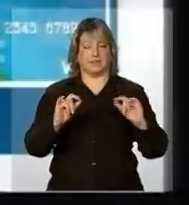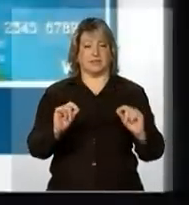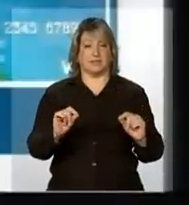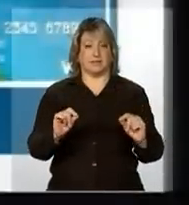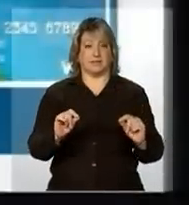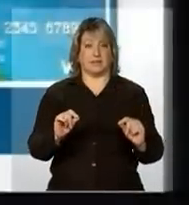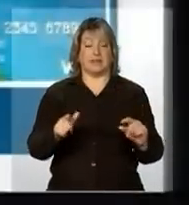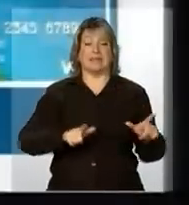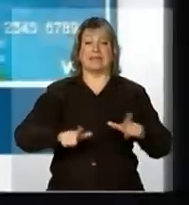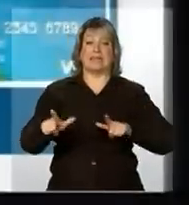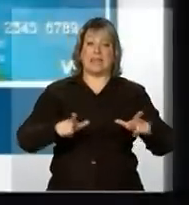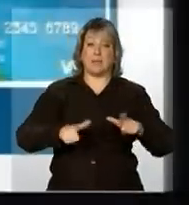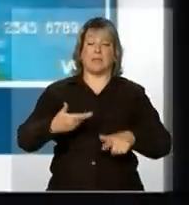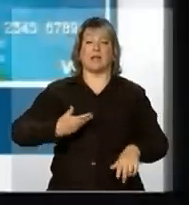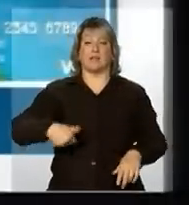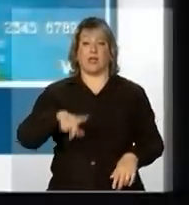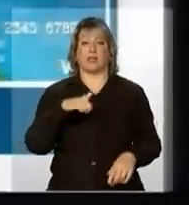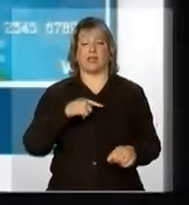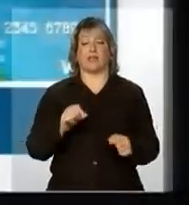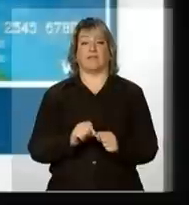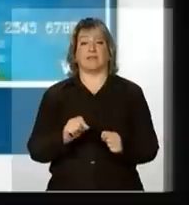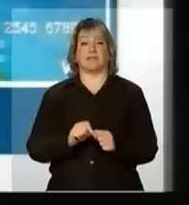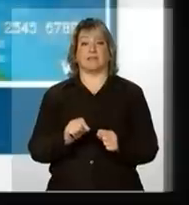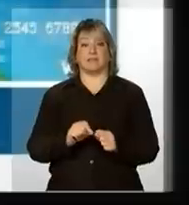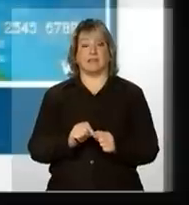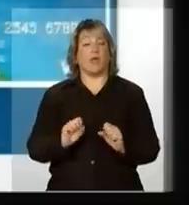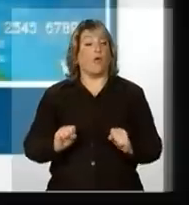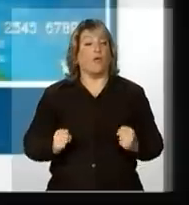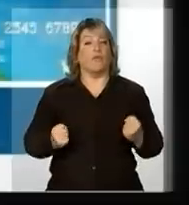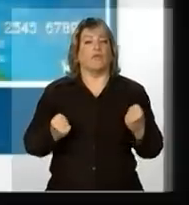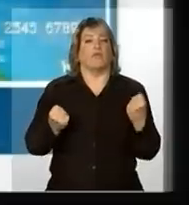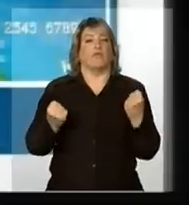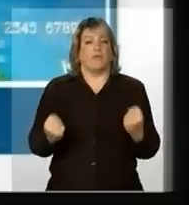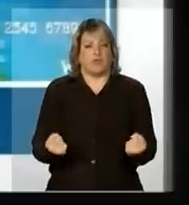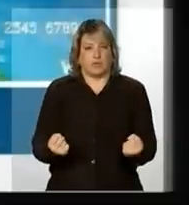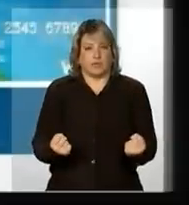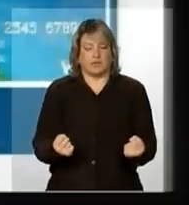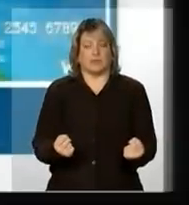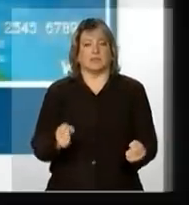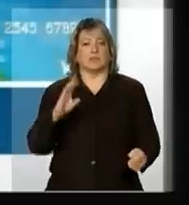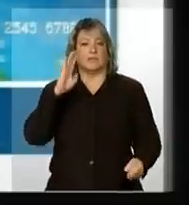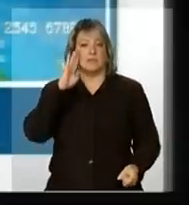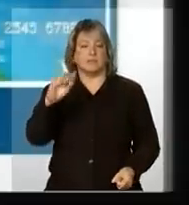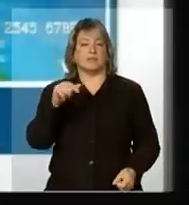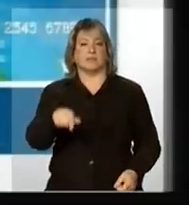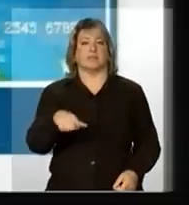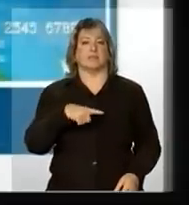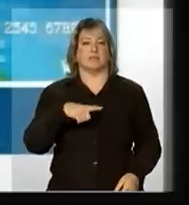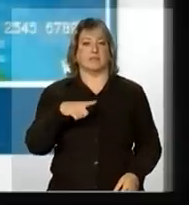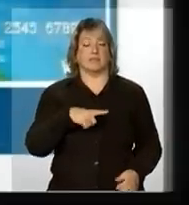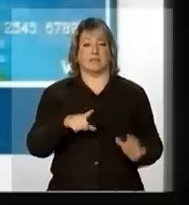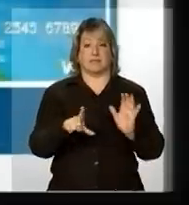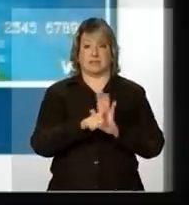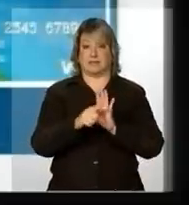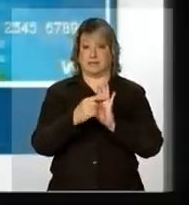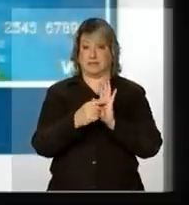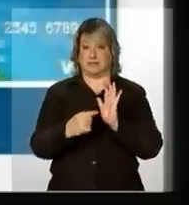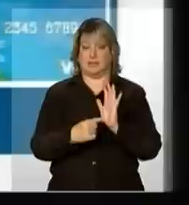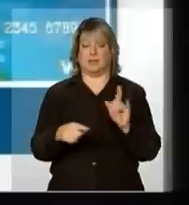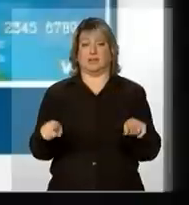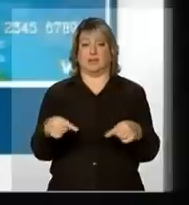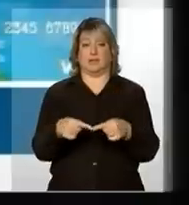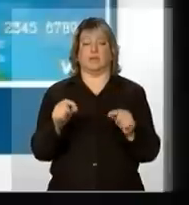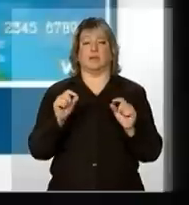trabalho que estamos procurando fazer de fortalecer do ponto de vista institucional as